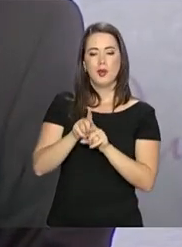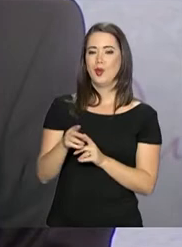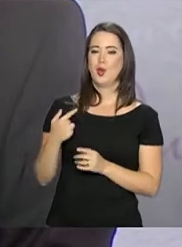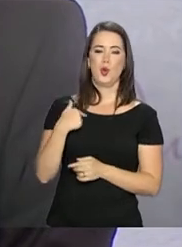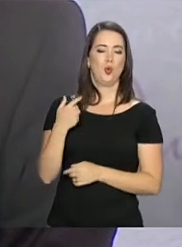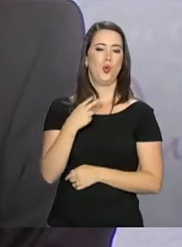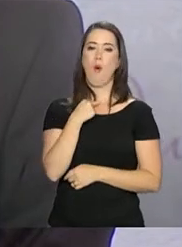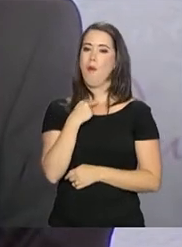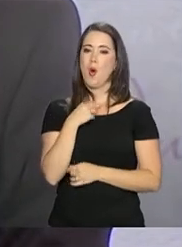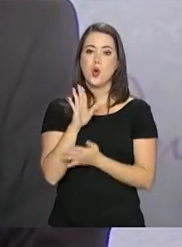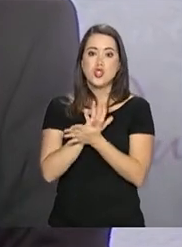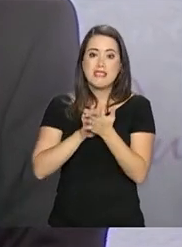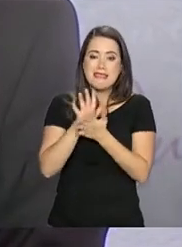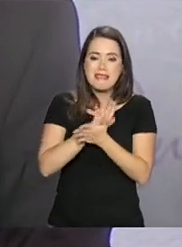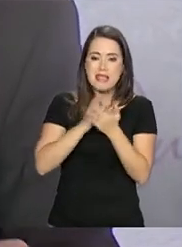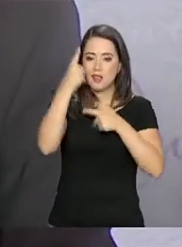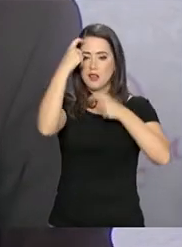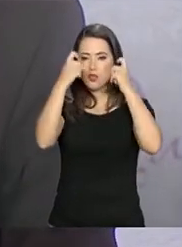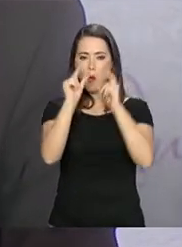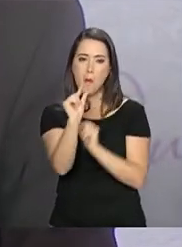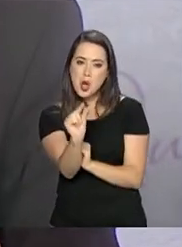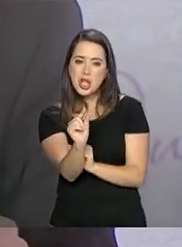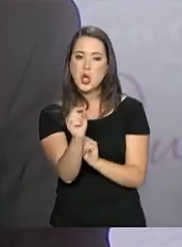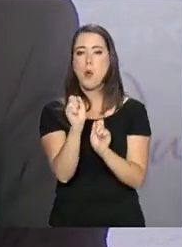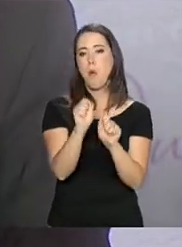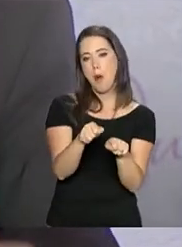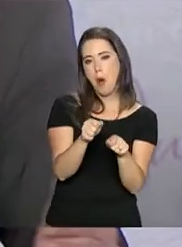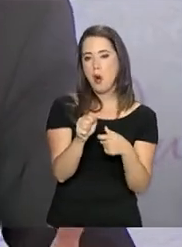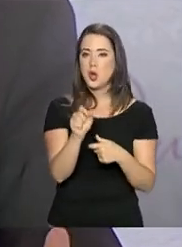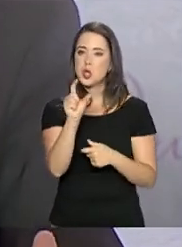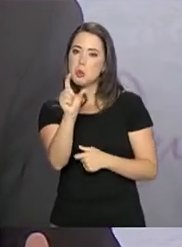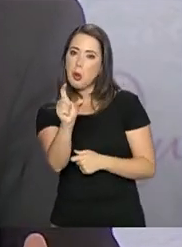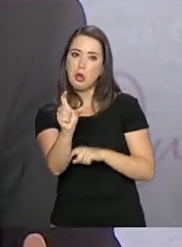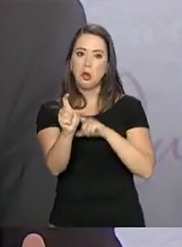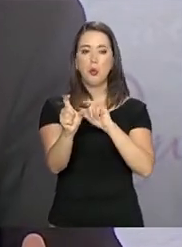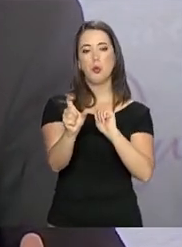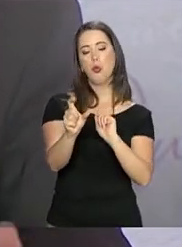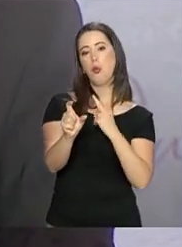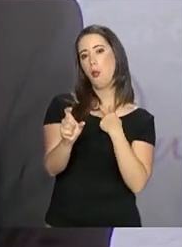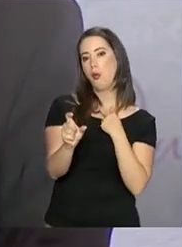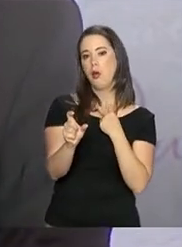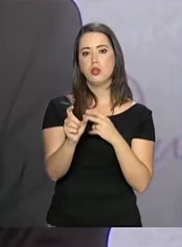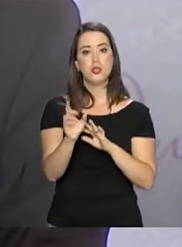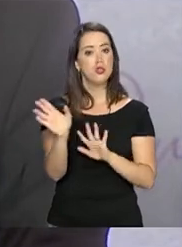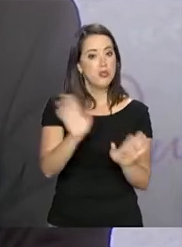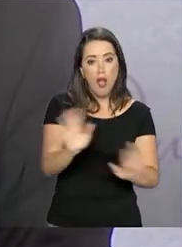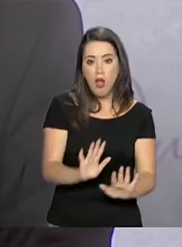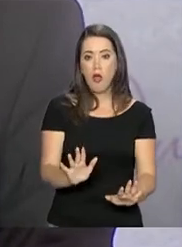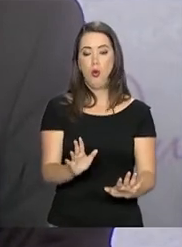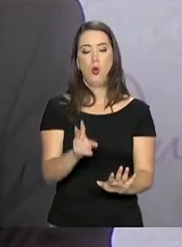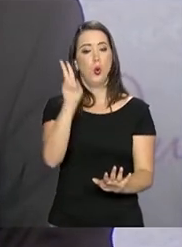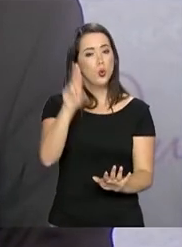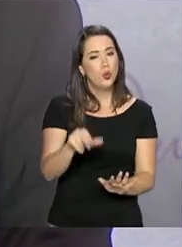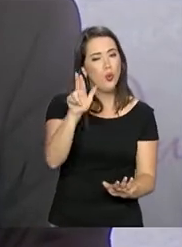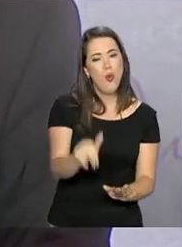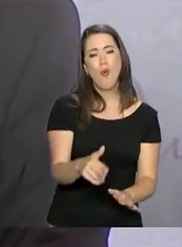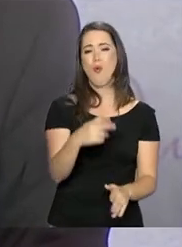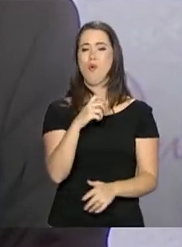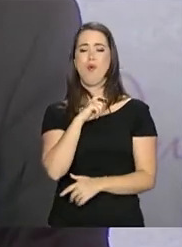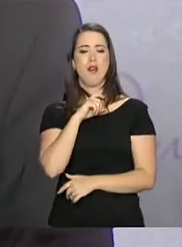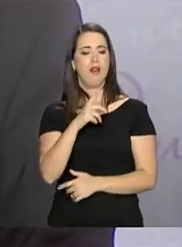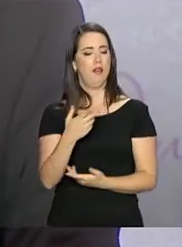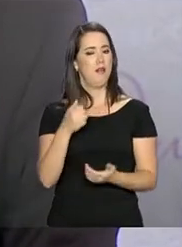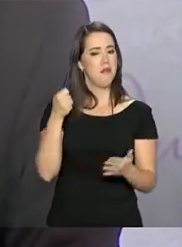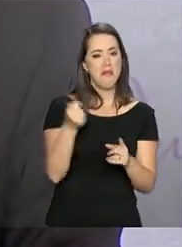tolerância para a violência. Até isso é possível, a partir disso não é possível. Ou seja, a violência não pode ser tolerada